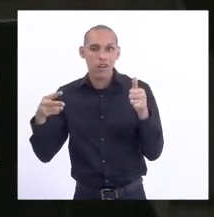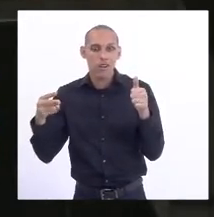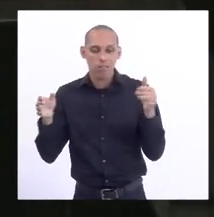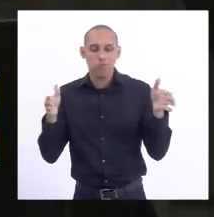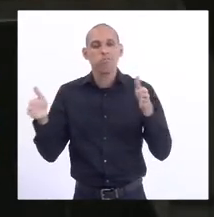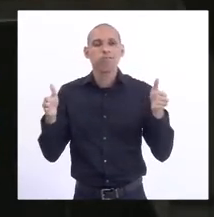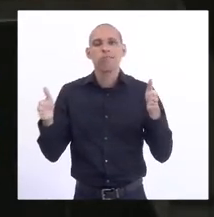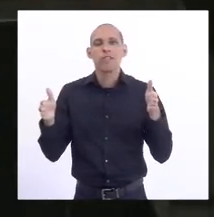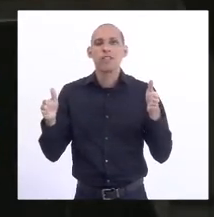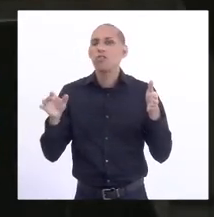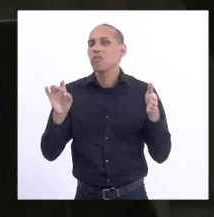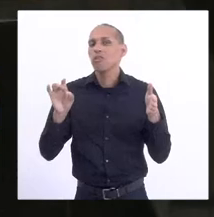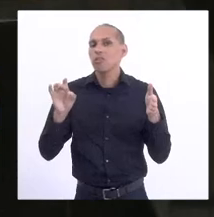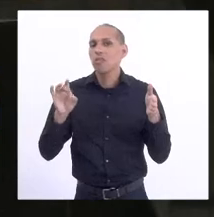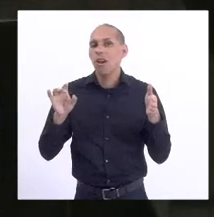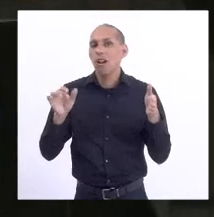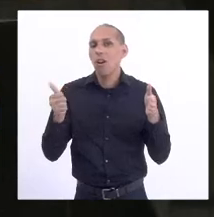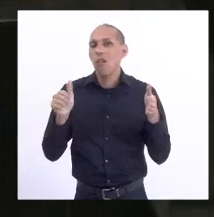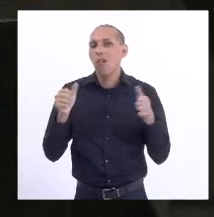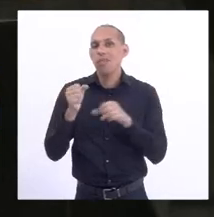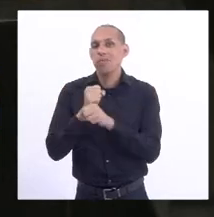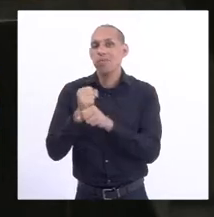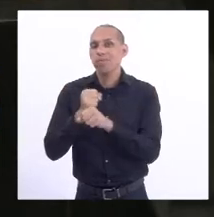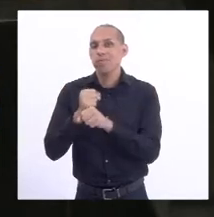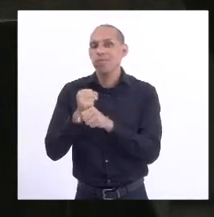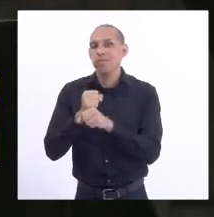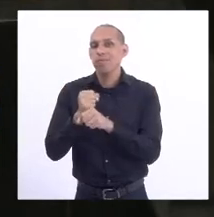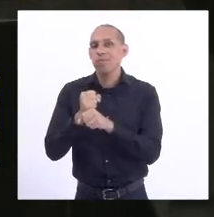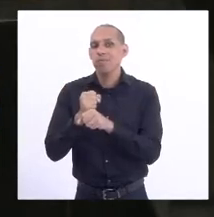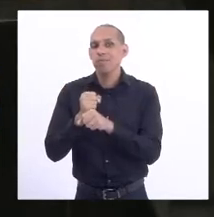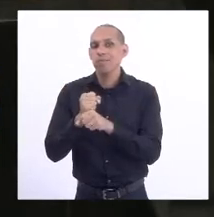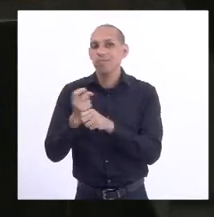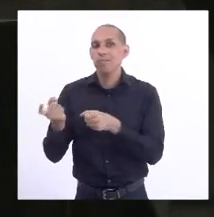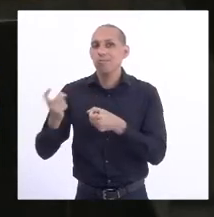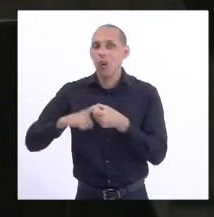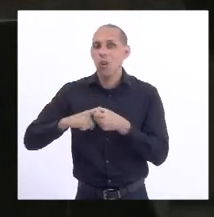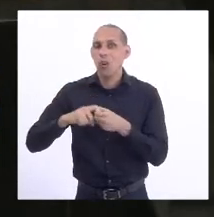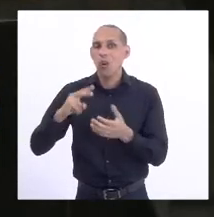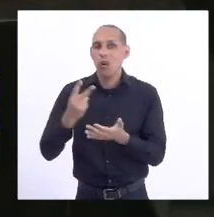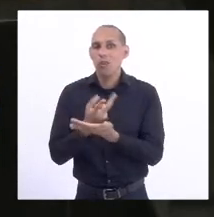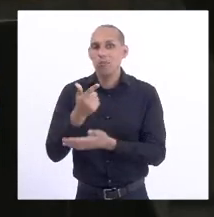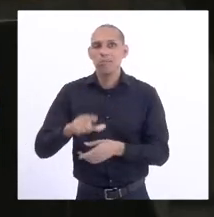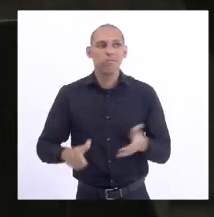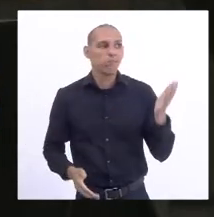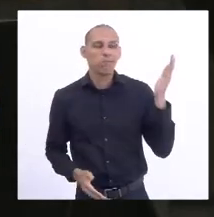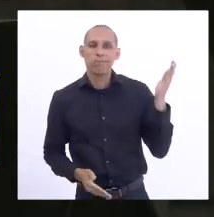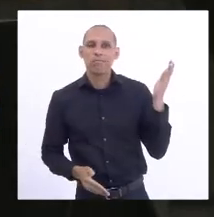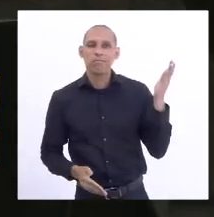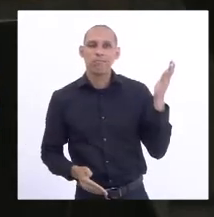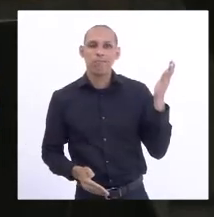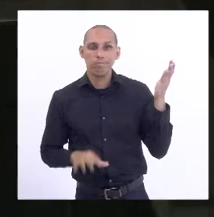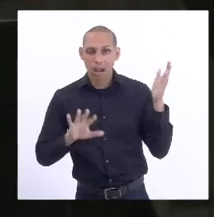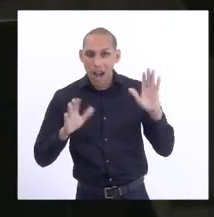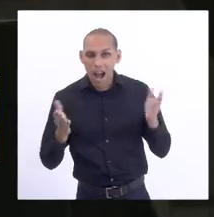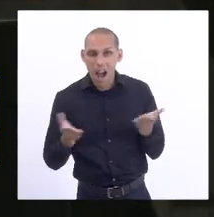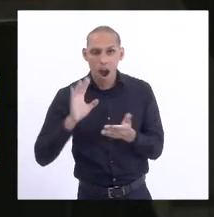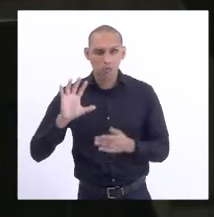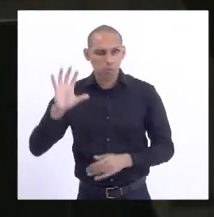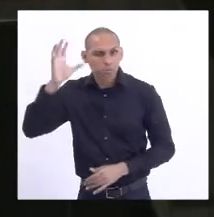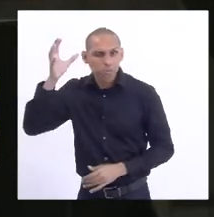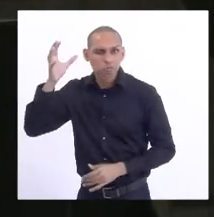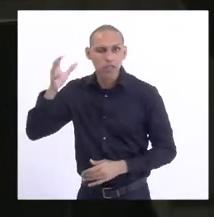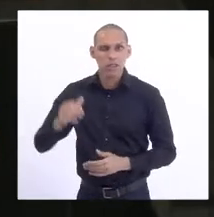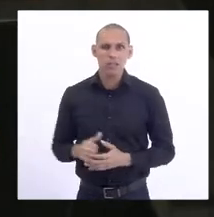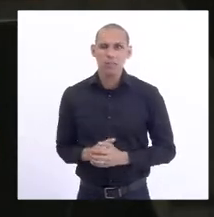foram apenas 11 anos de tempo de recorrência. E esse evento extremo que aconteceu aqui,